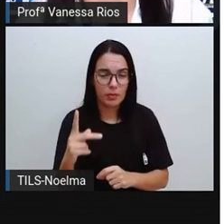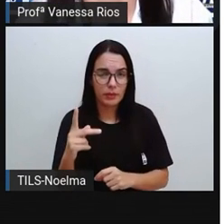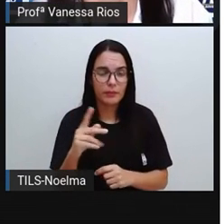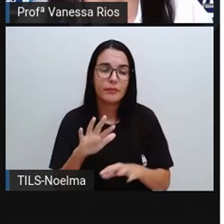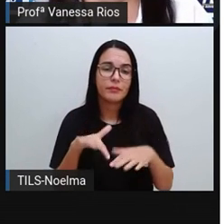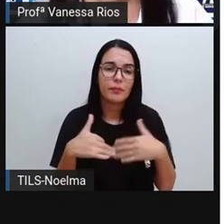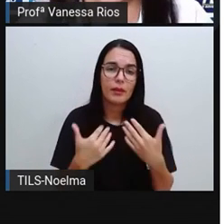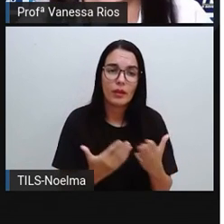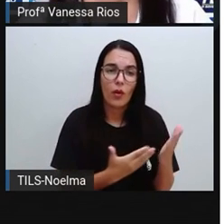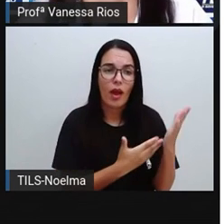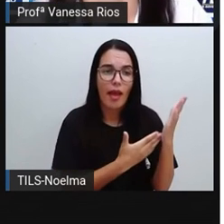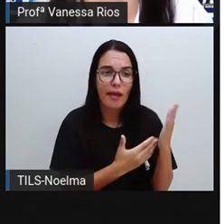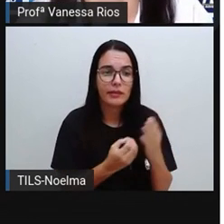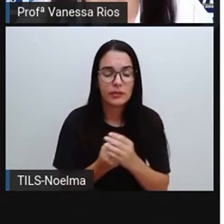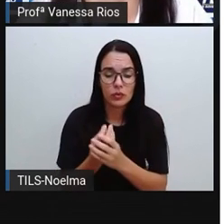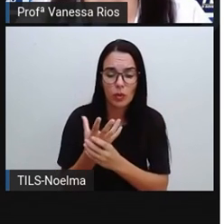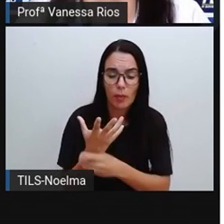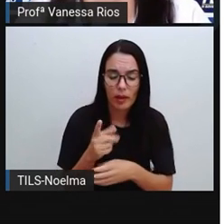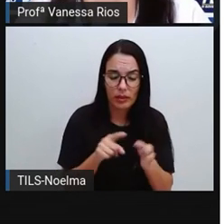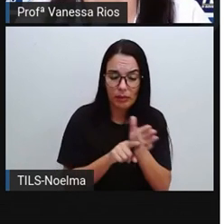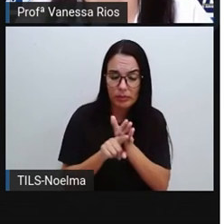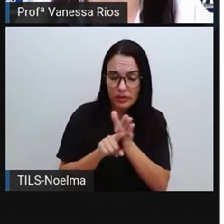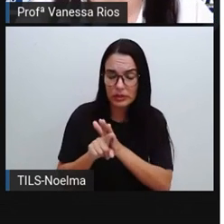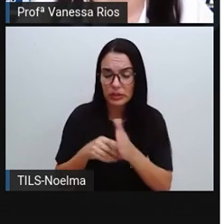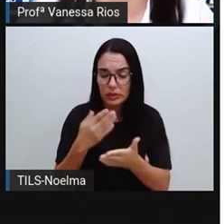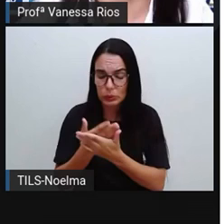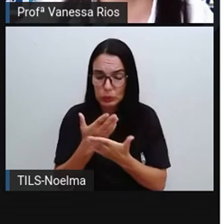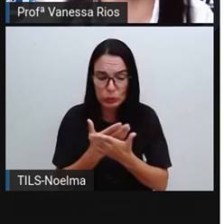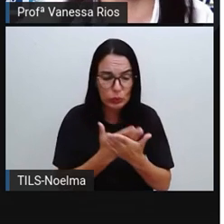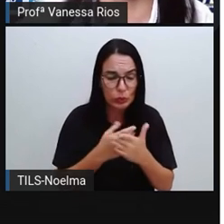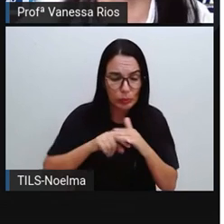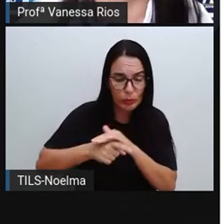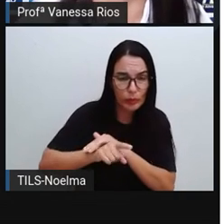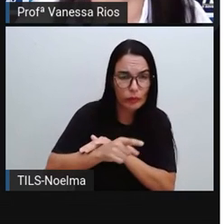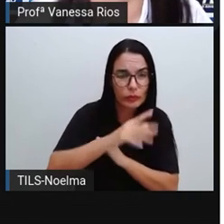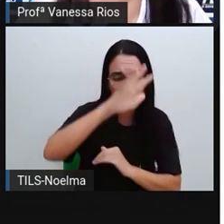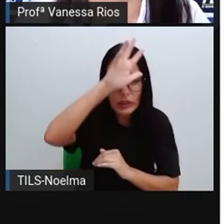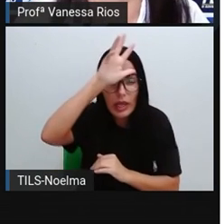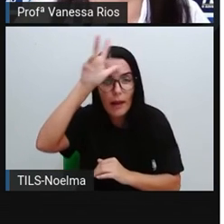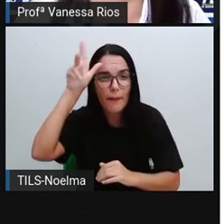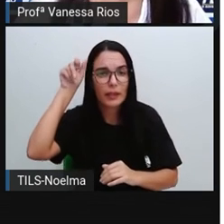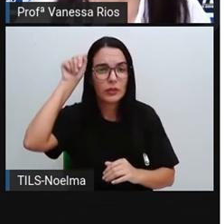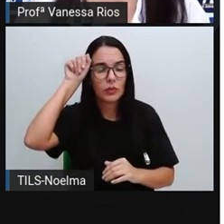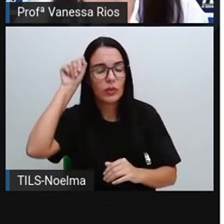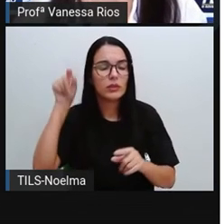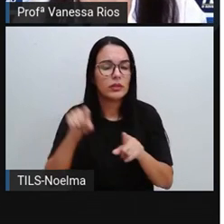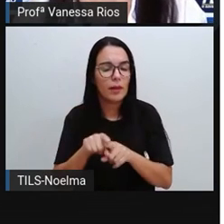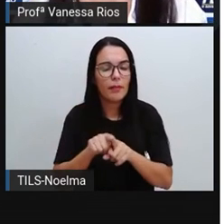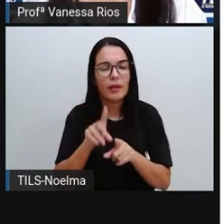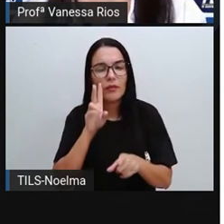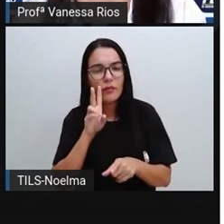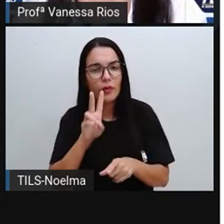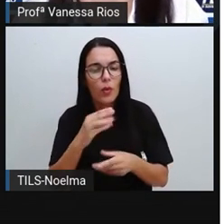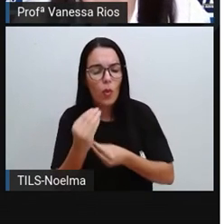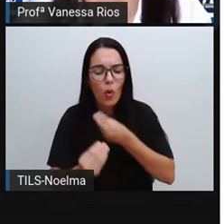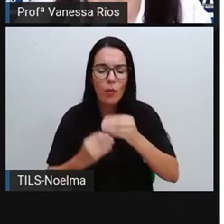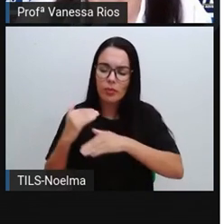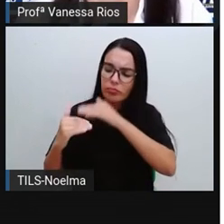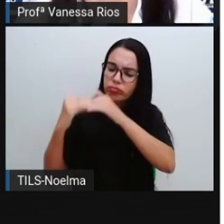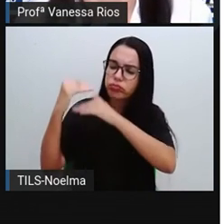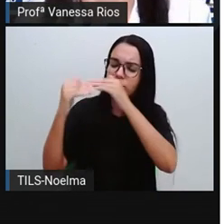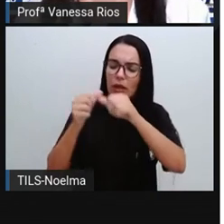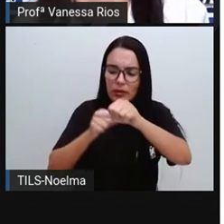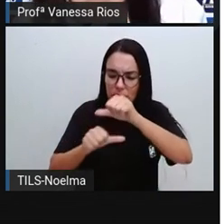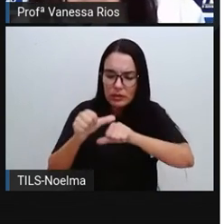Então, através das descobertas de pesquisas realizadas lá na Amazônia, se observa aí como esse processo de transição